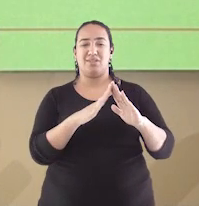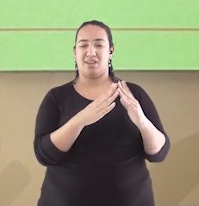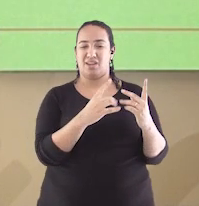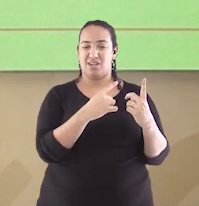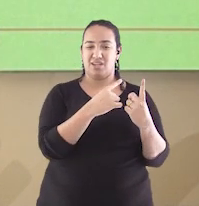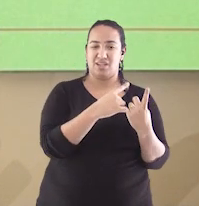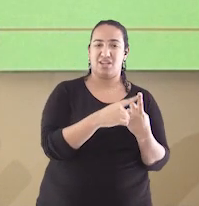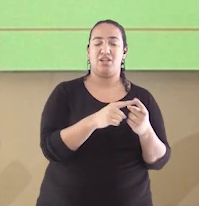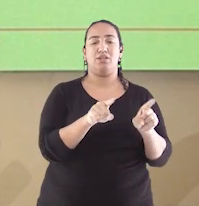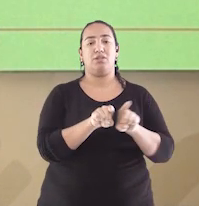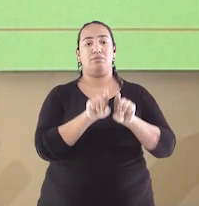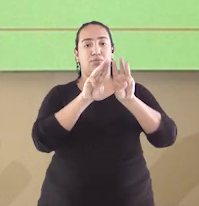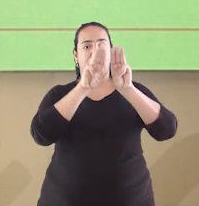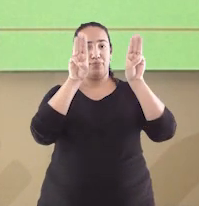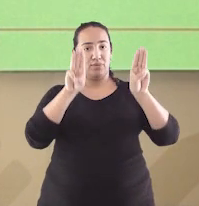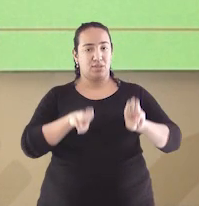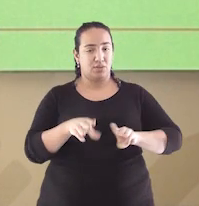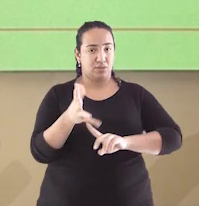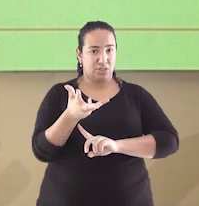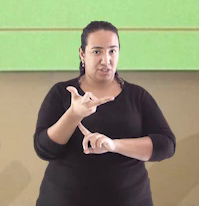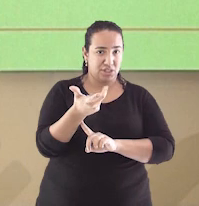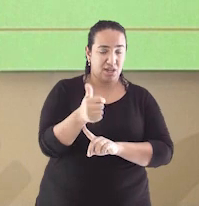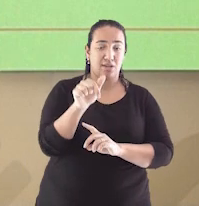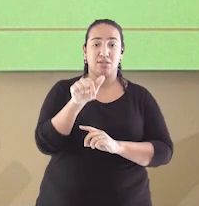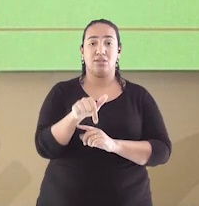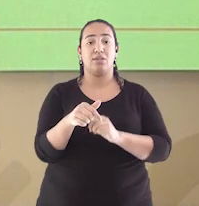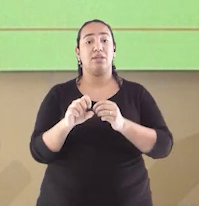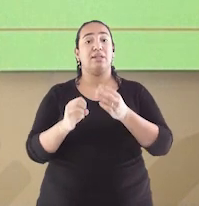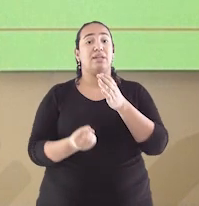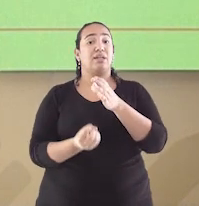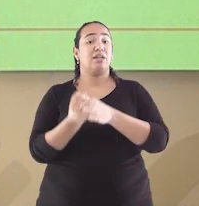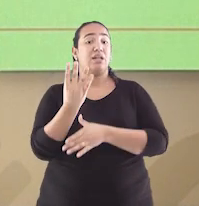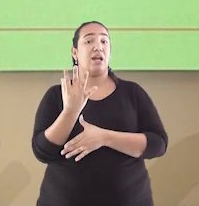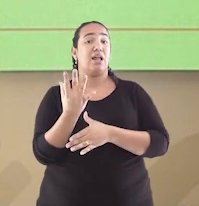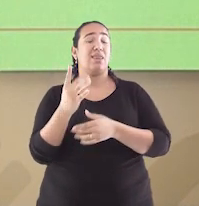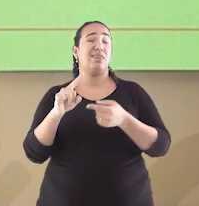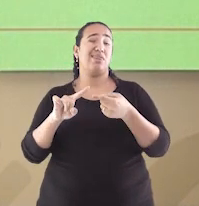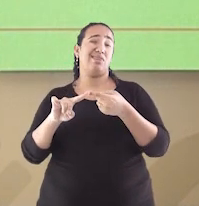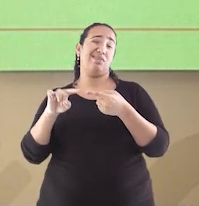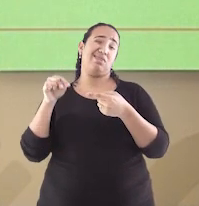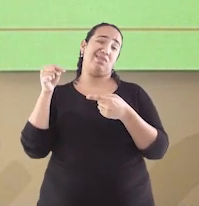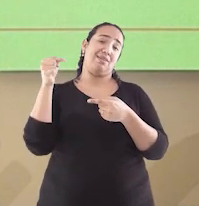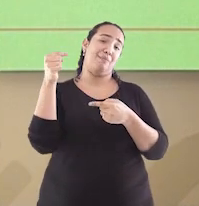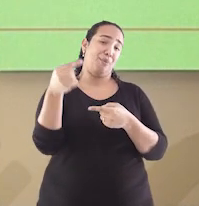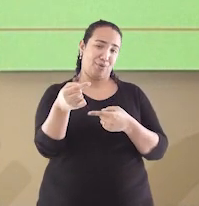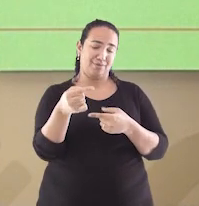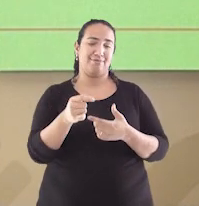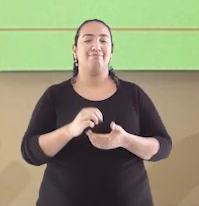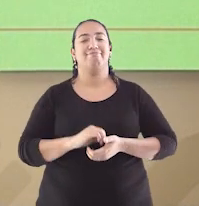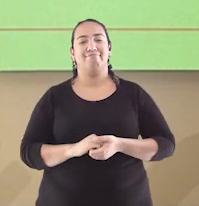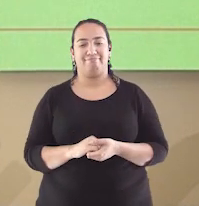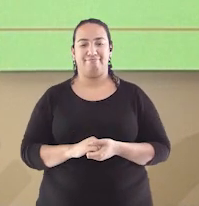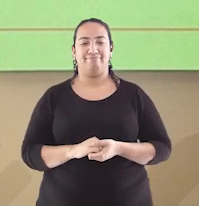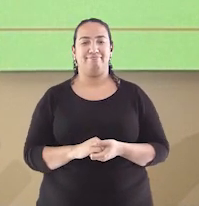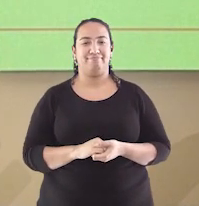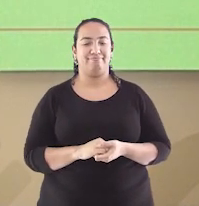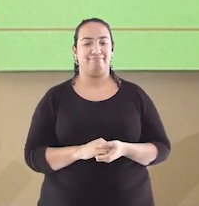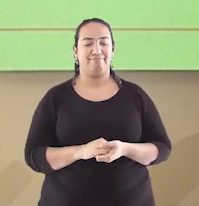Candelária, o Museu de Arte São Paulo e o elevador Lacerda foram construídos bem depois de Dom João.